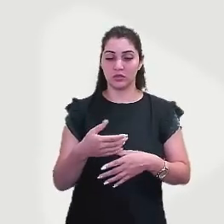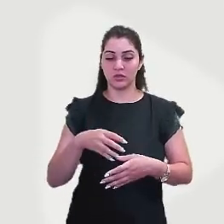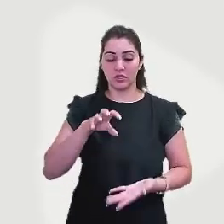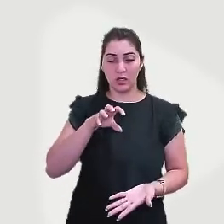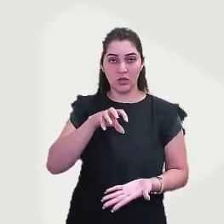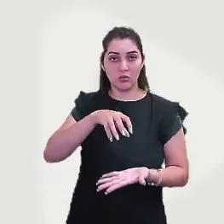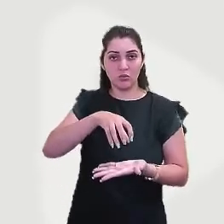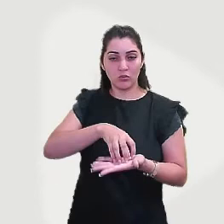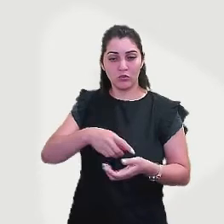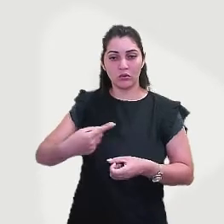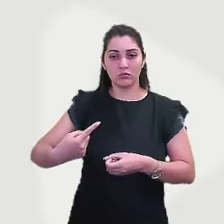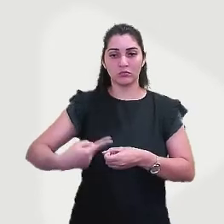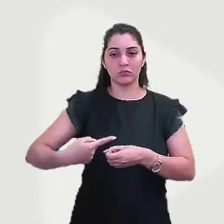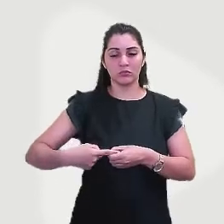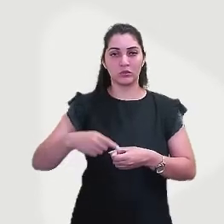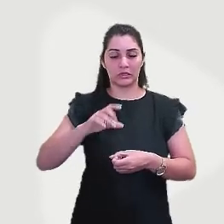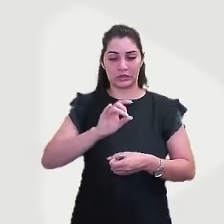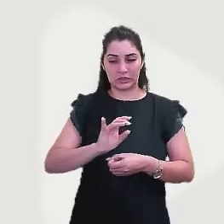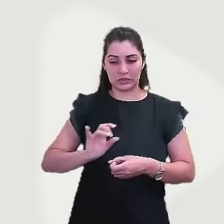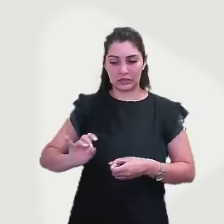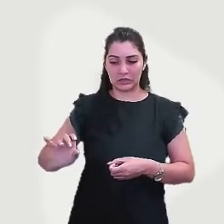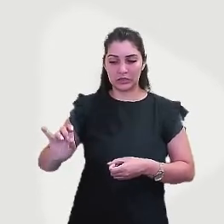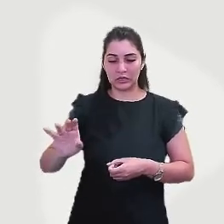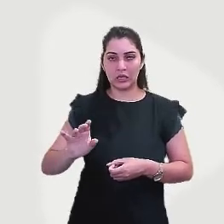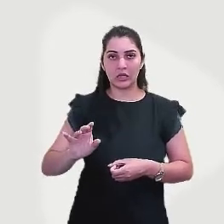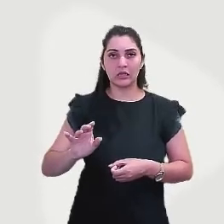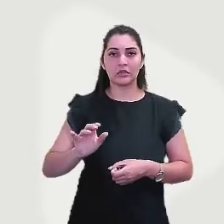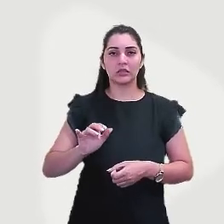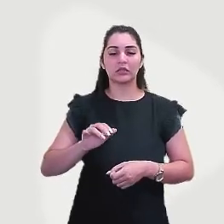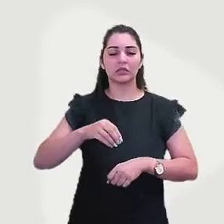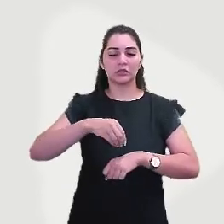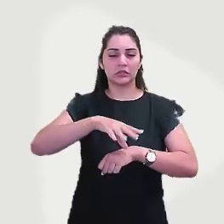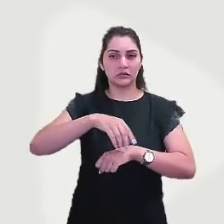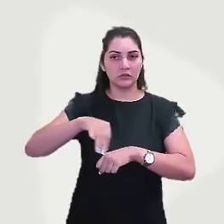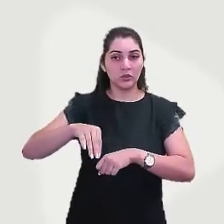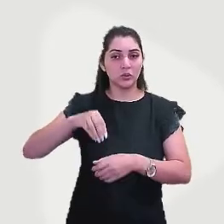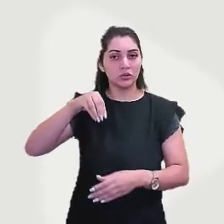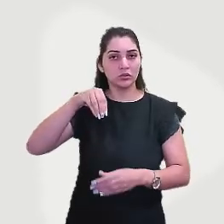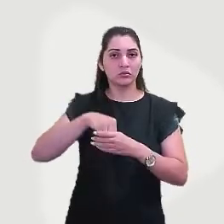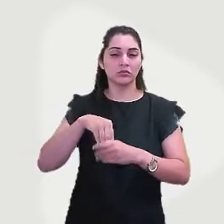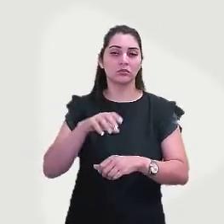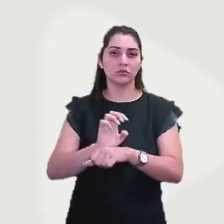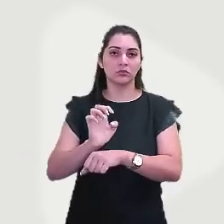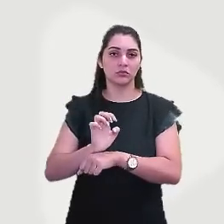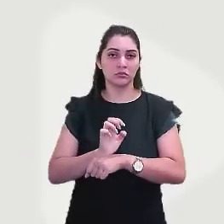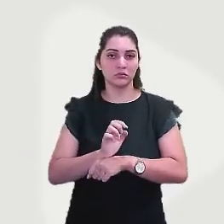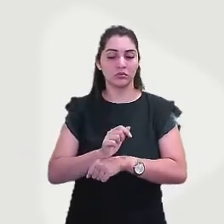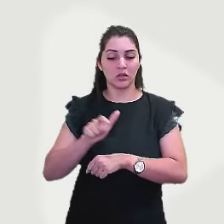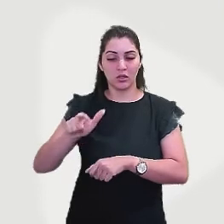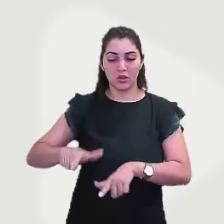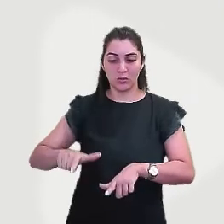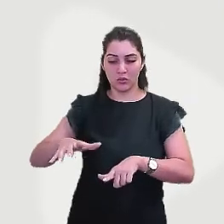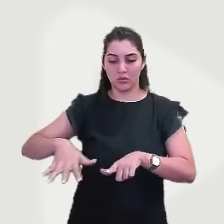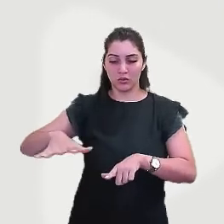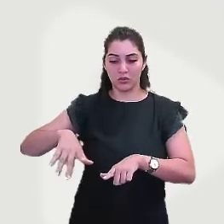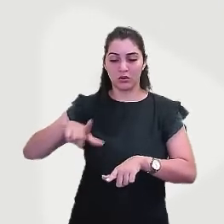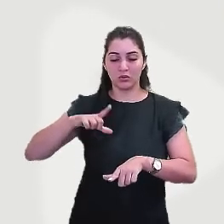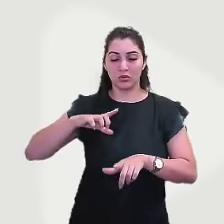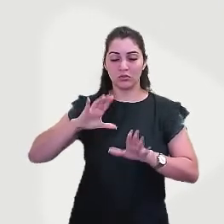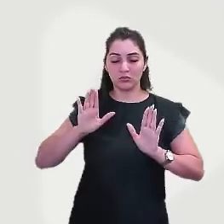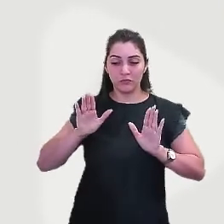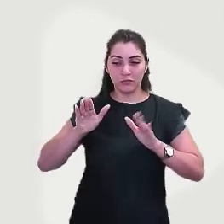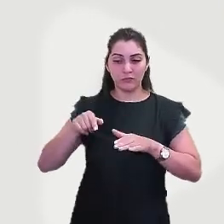município, né? Cada divisão administrativa autônoma dentro de um estado. A área onde existe concentração de